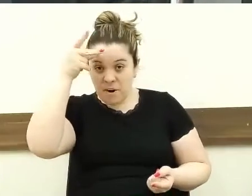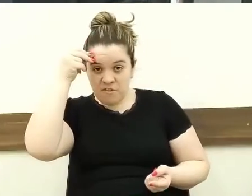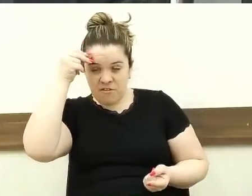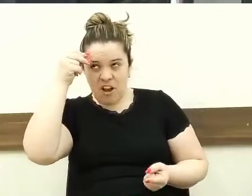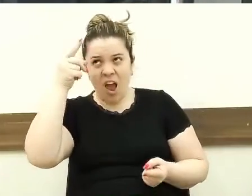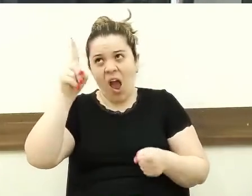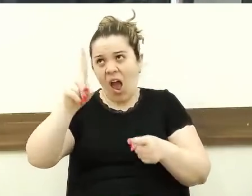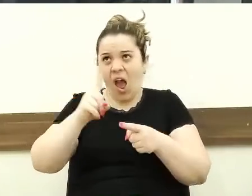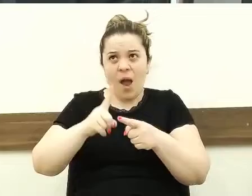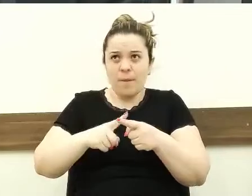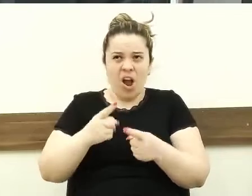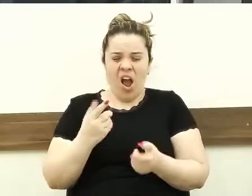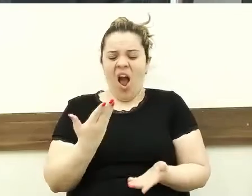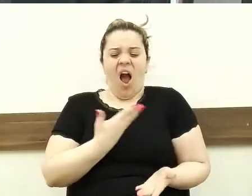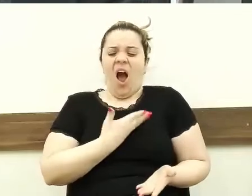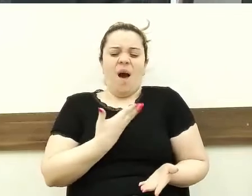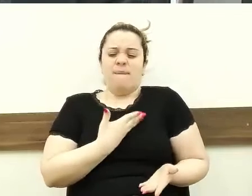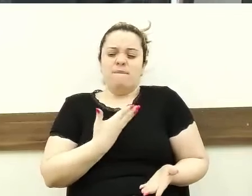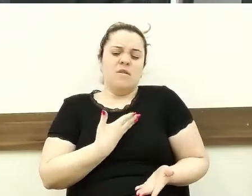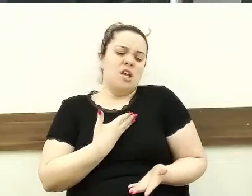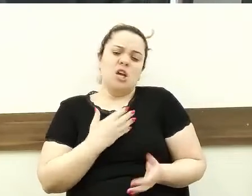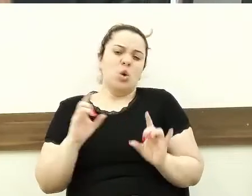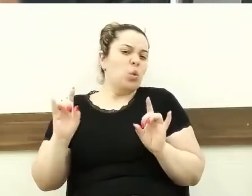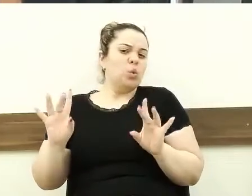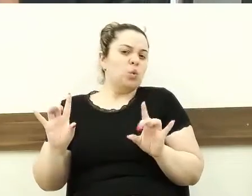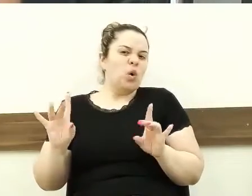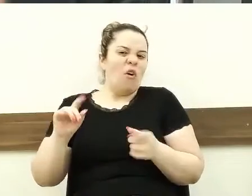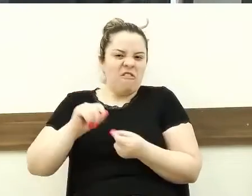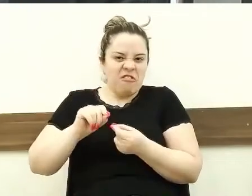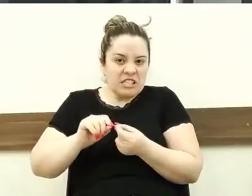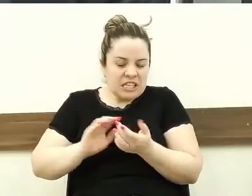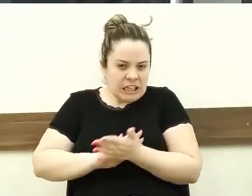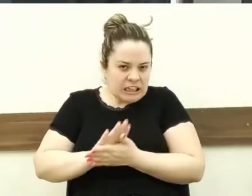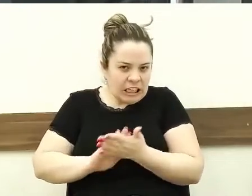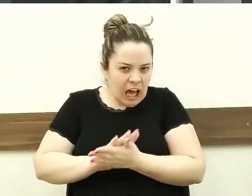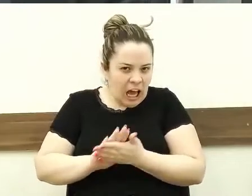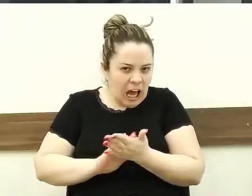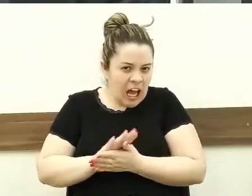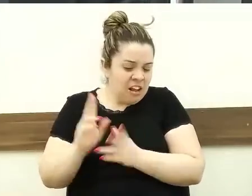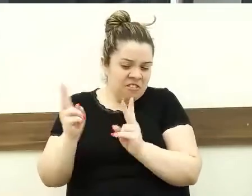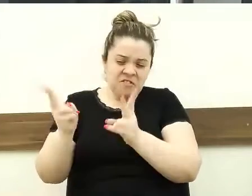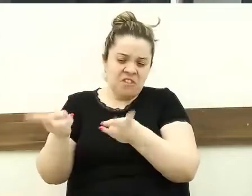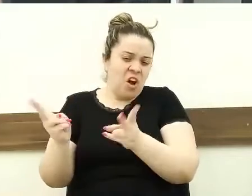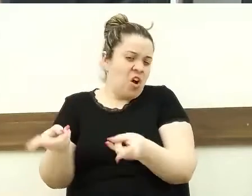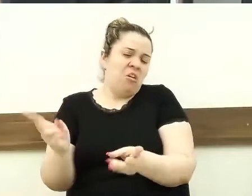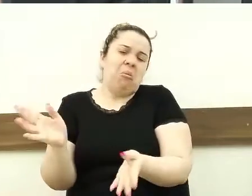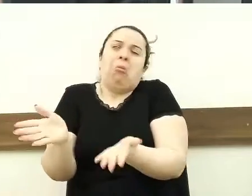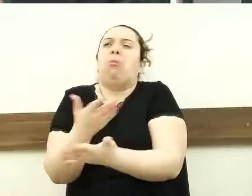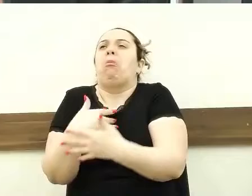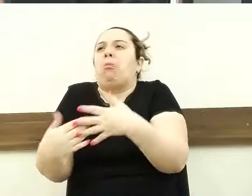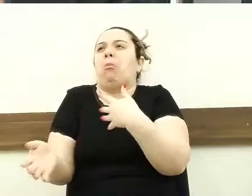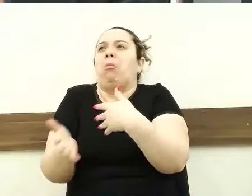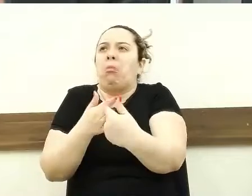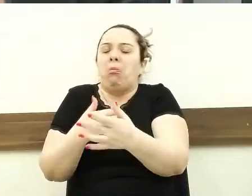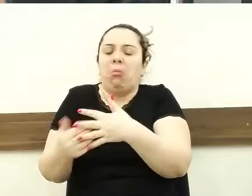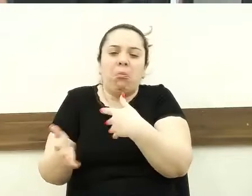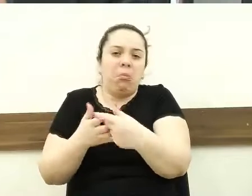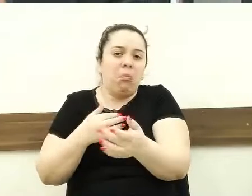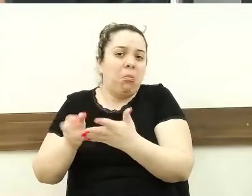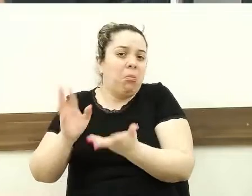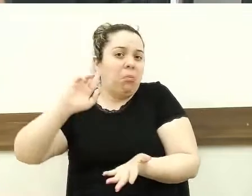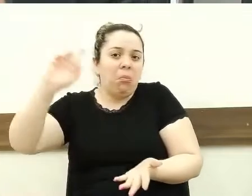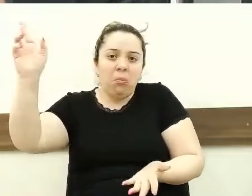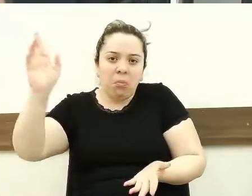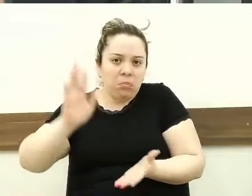foi companheiro de política e ele não fazer nada, vão continuar deitando e rolando dentro da administração pública. que